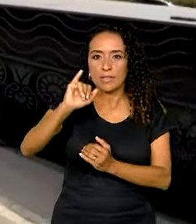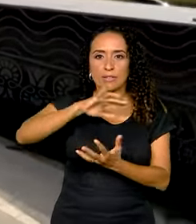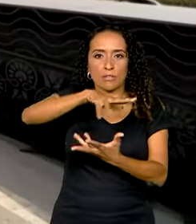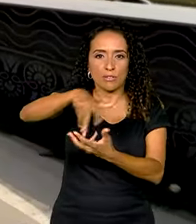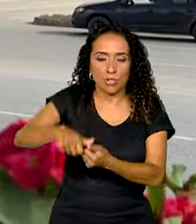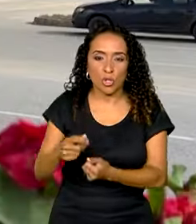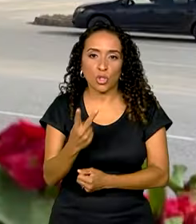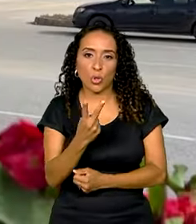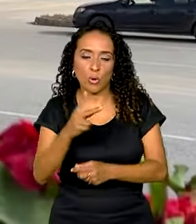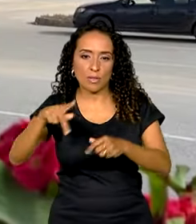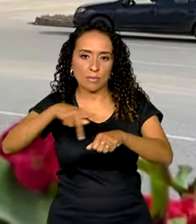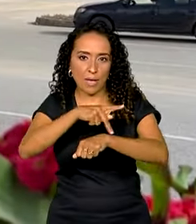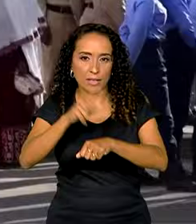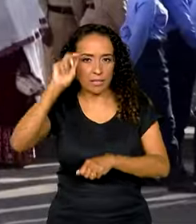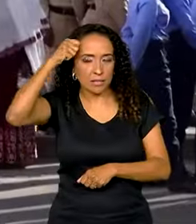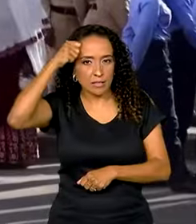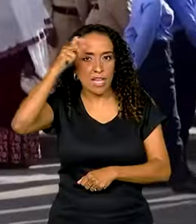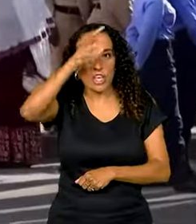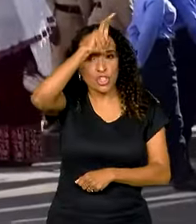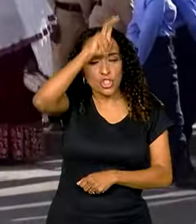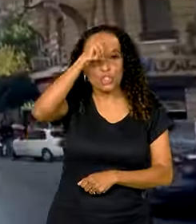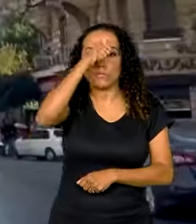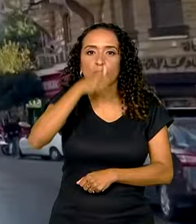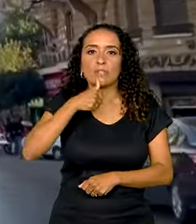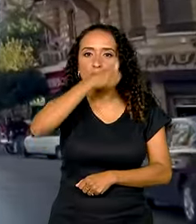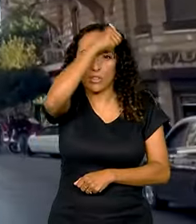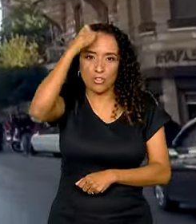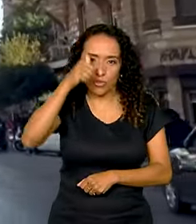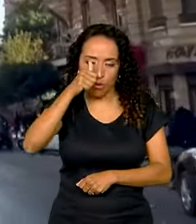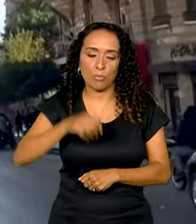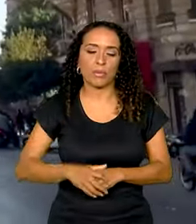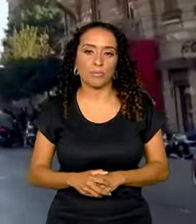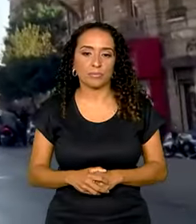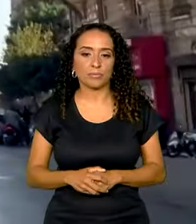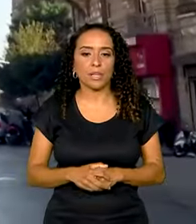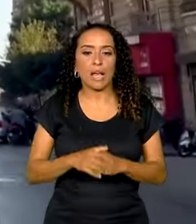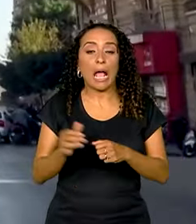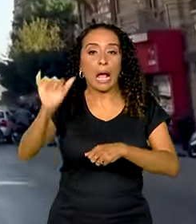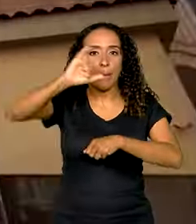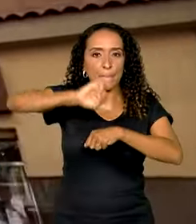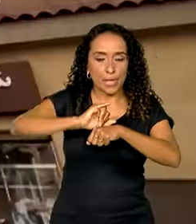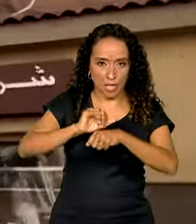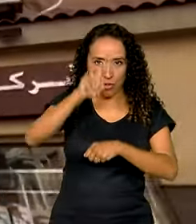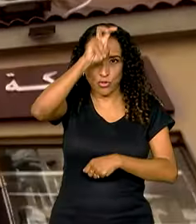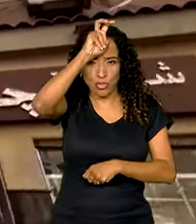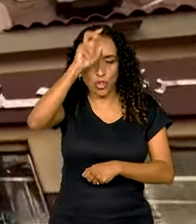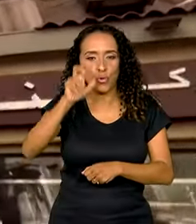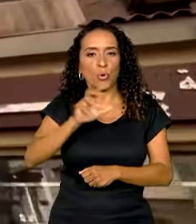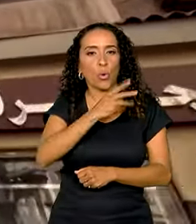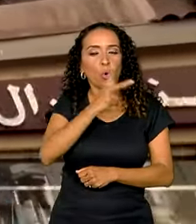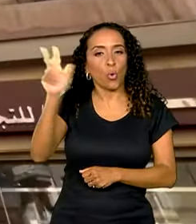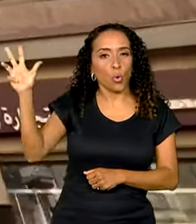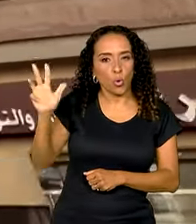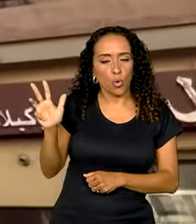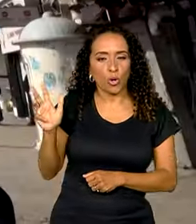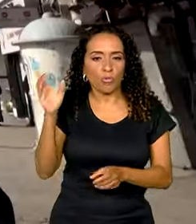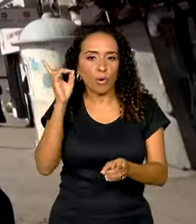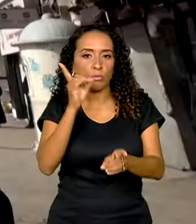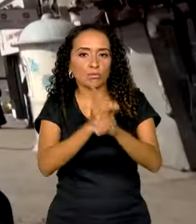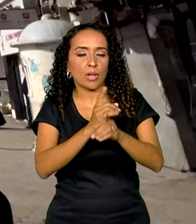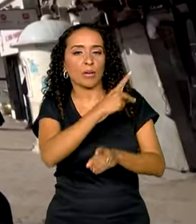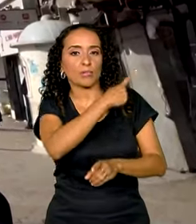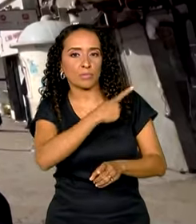países da África, Egito e Etiópia. Em Cairo, capital egípcia, Lula vai se encontrar com o presidente